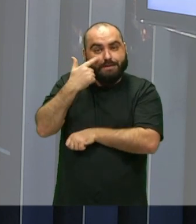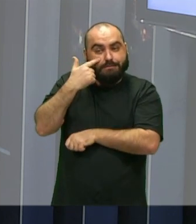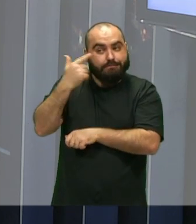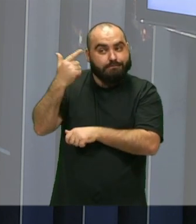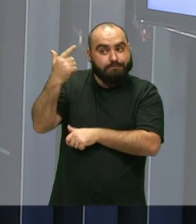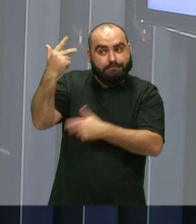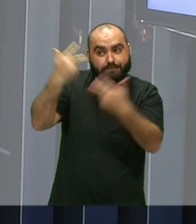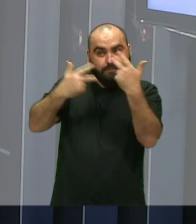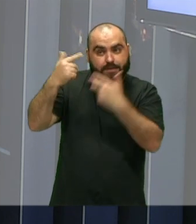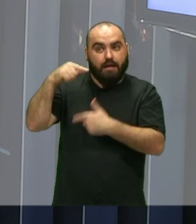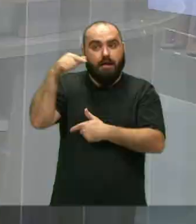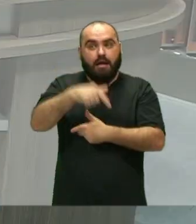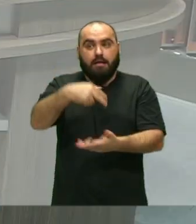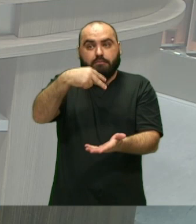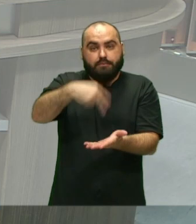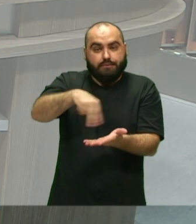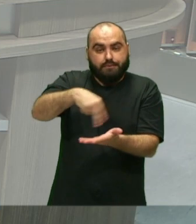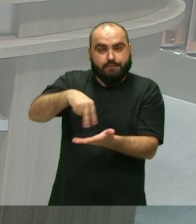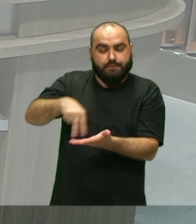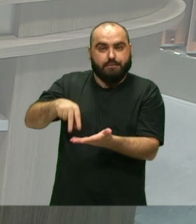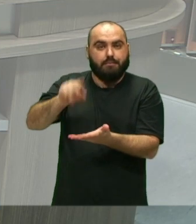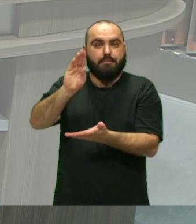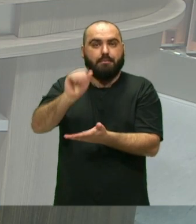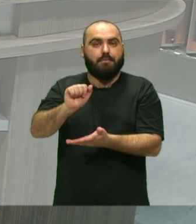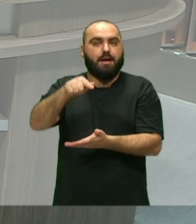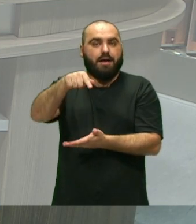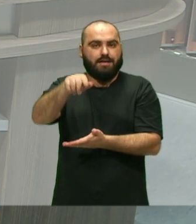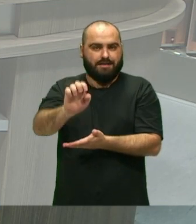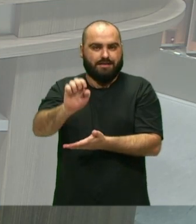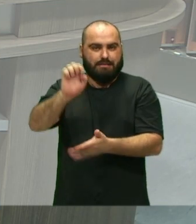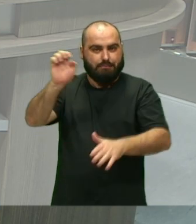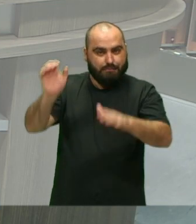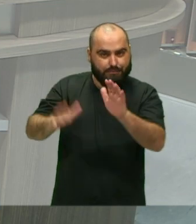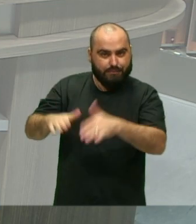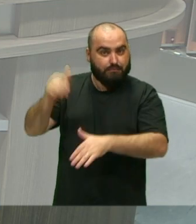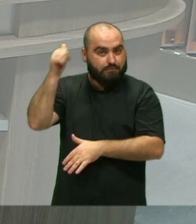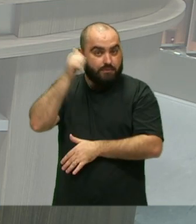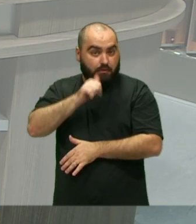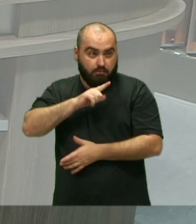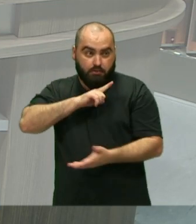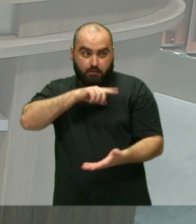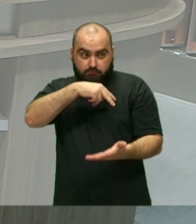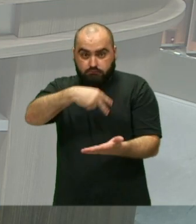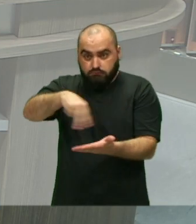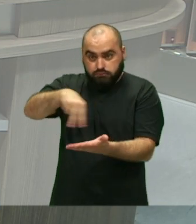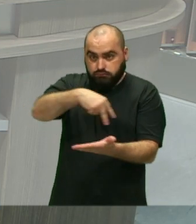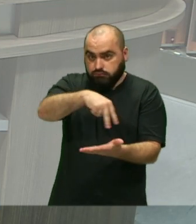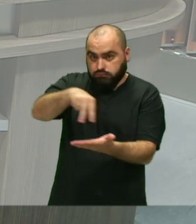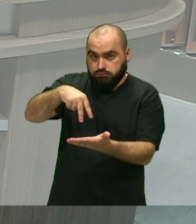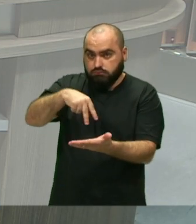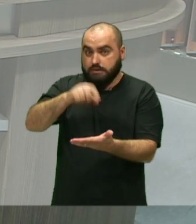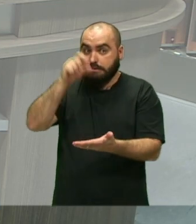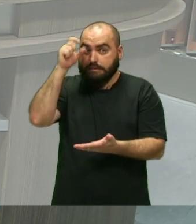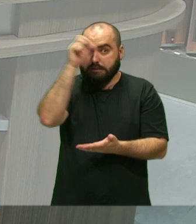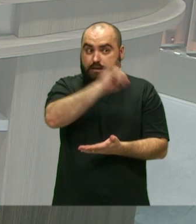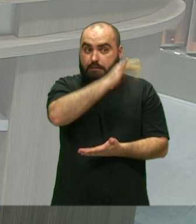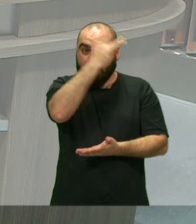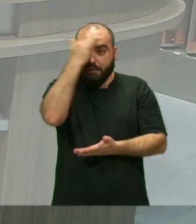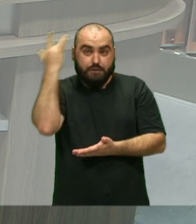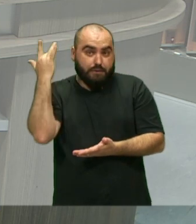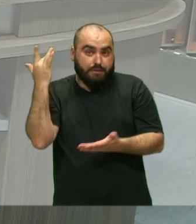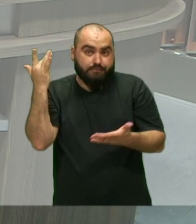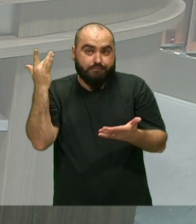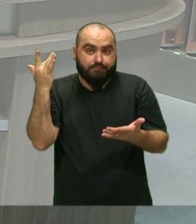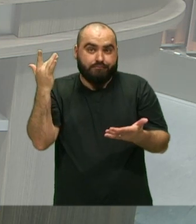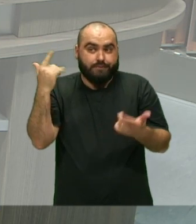ela também dança No grupo Bac Mulher E também tem dança Se a pessoa não tem Digamos assim